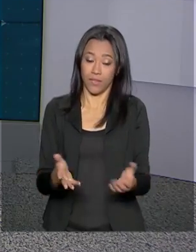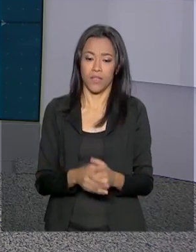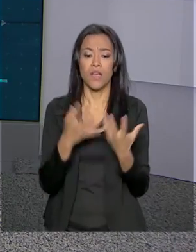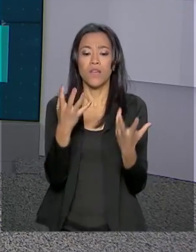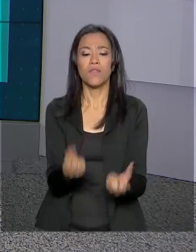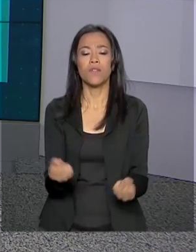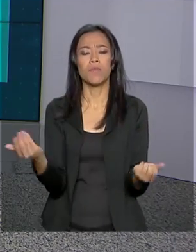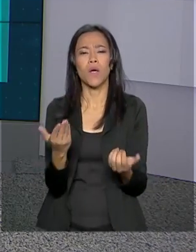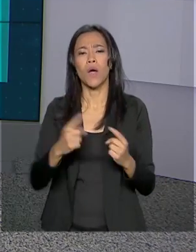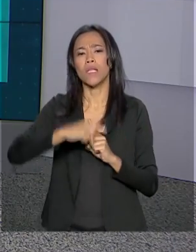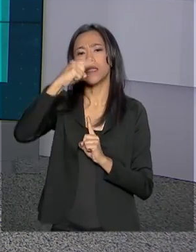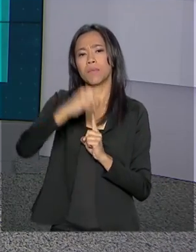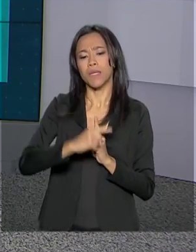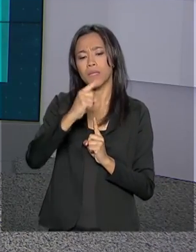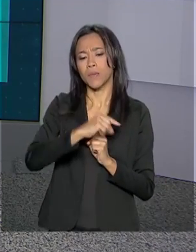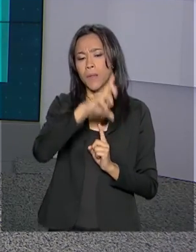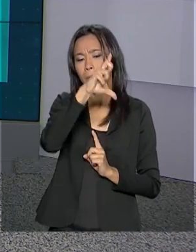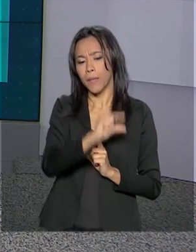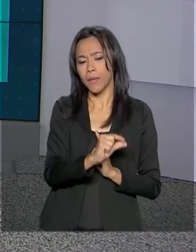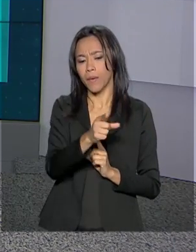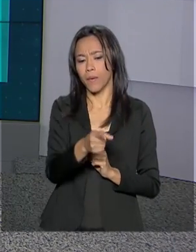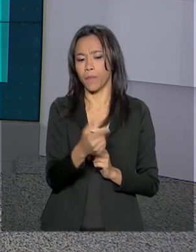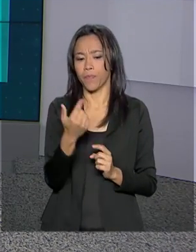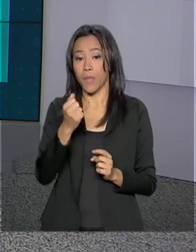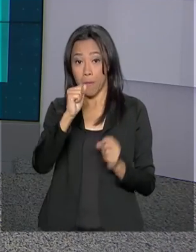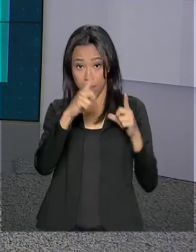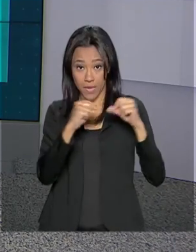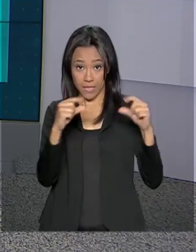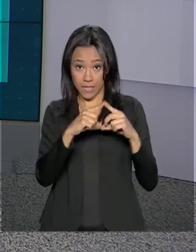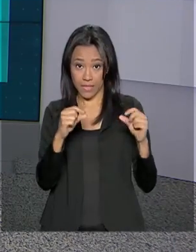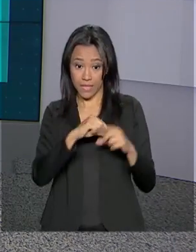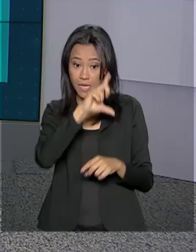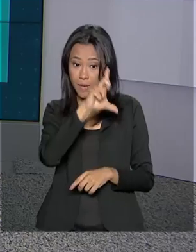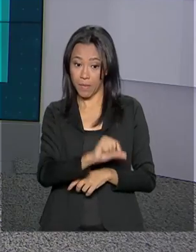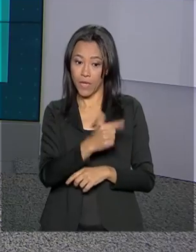Vamos agora às temperaturas mínimas e máximas. Olha só, Brasília.